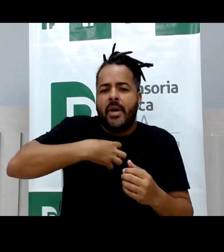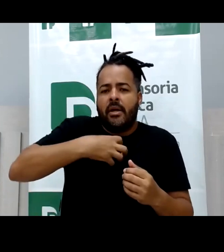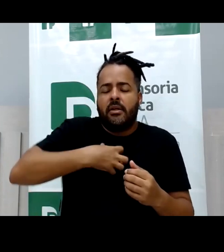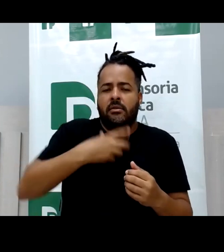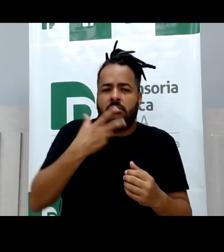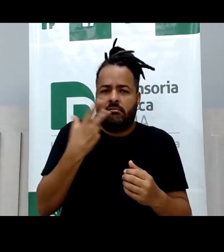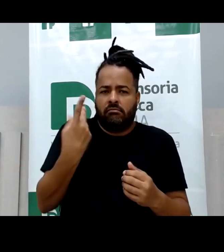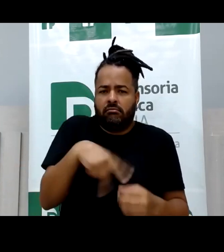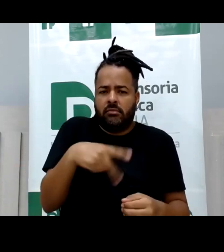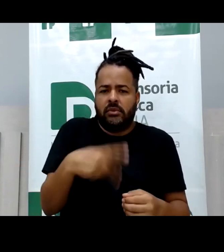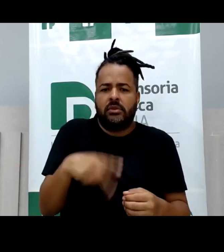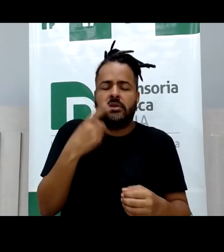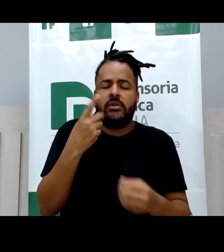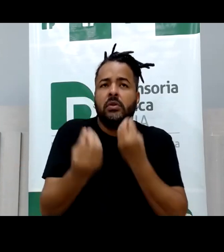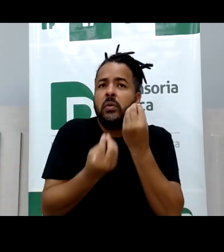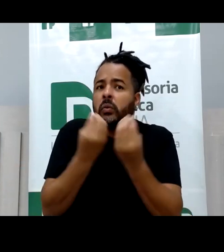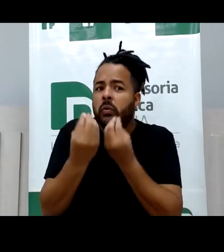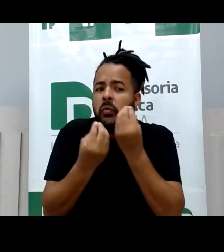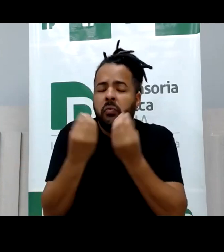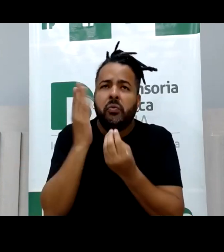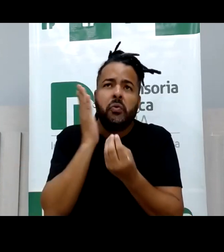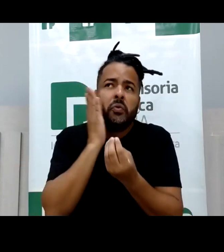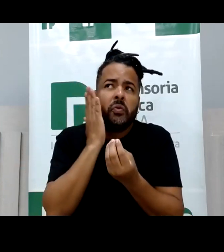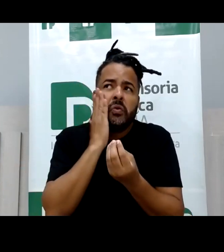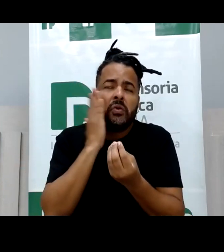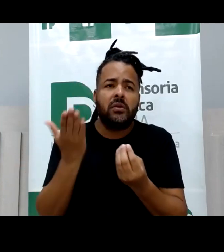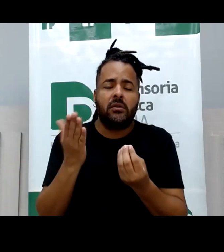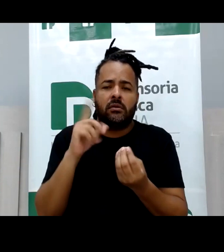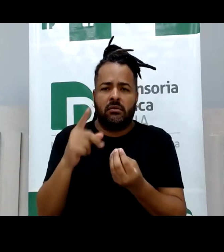assunto, né? Seja muito bem-vinda, seja com a palavra.